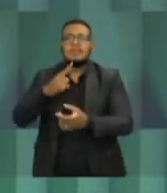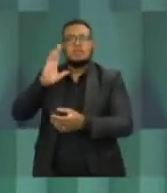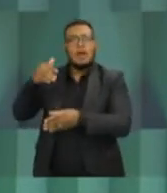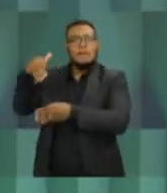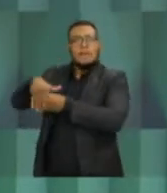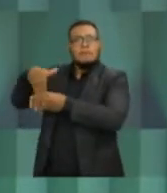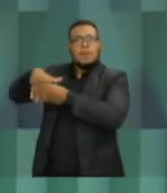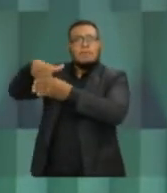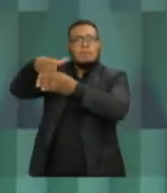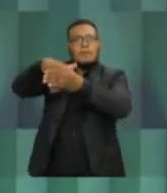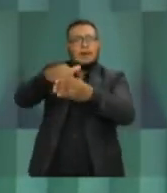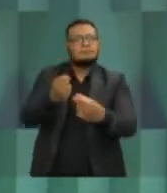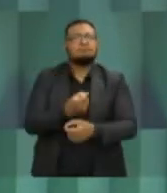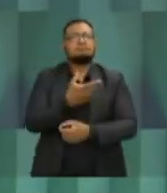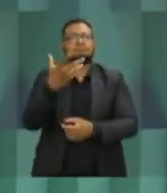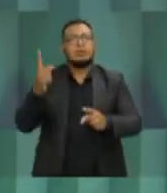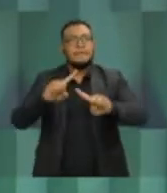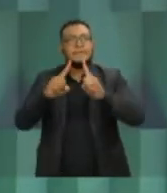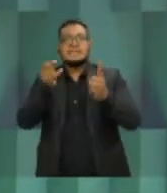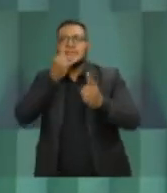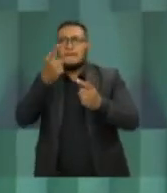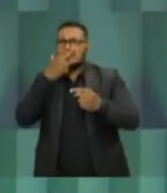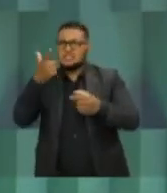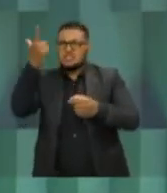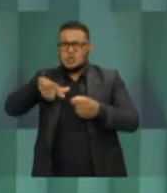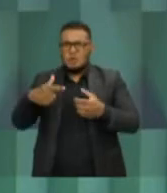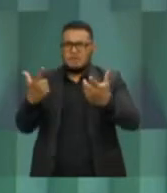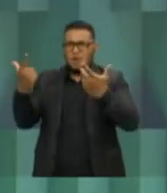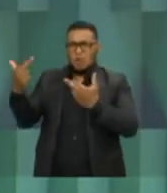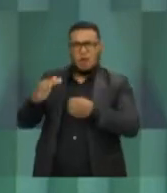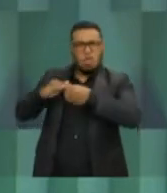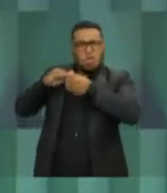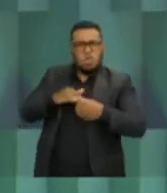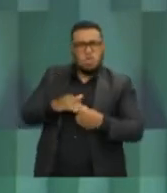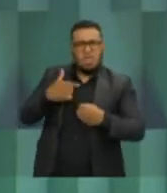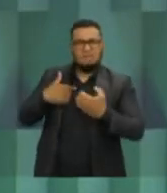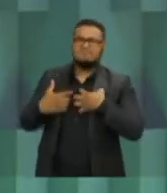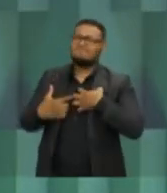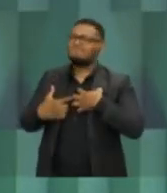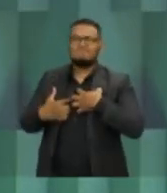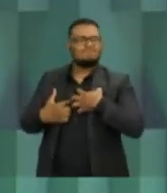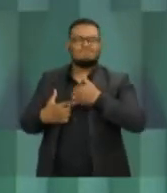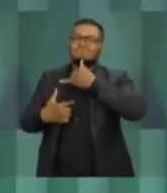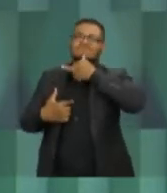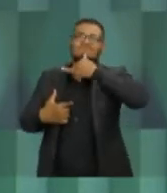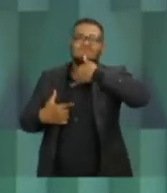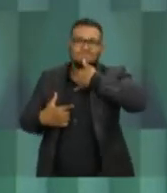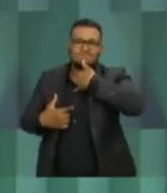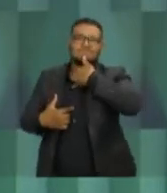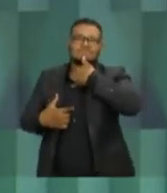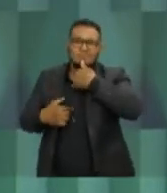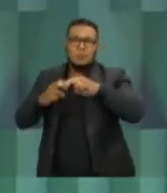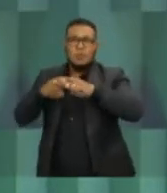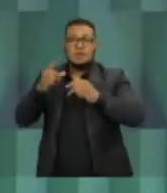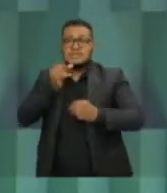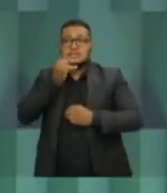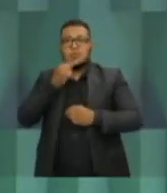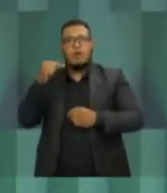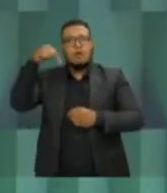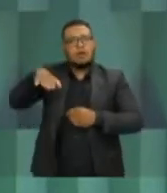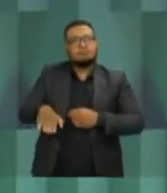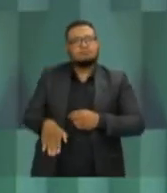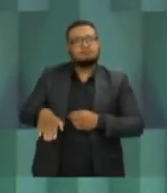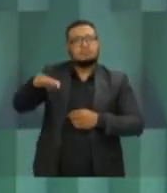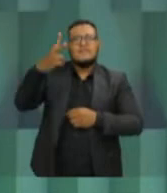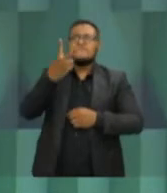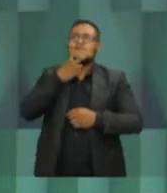nenhuma com nível tão rebaixado como aqui, como essa. Então, eu fico muito triste, porque nós estamos discutindo o destino de Vitória e vem sempre uma